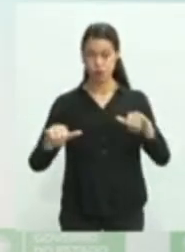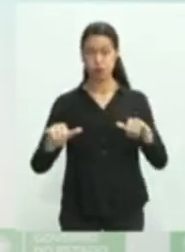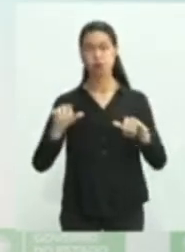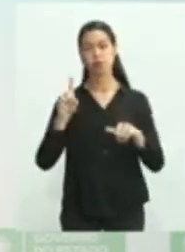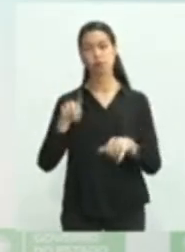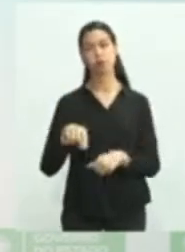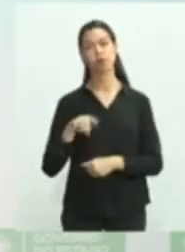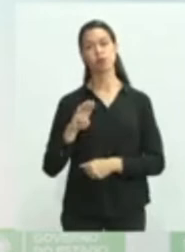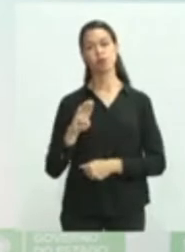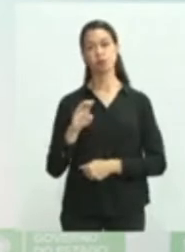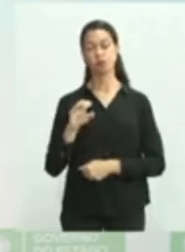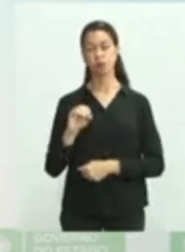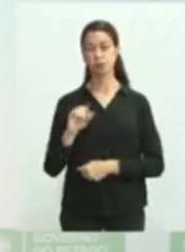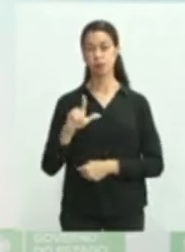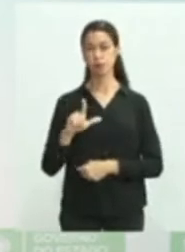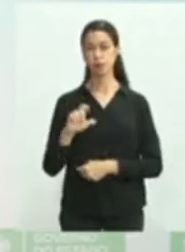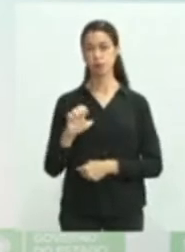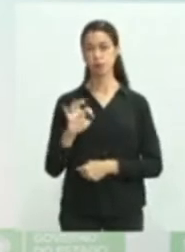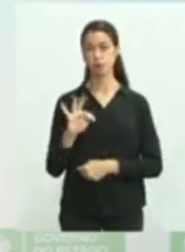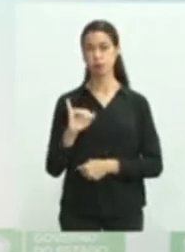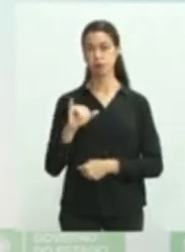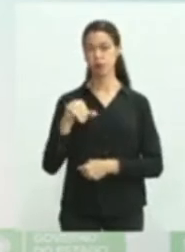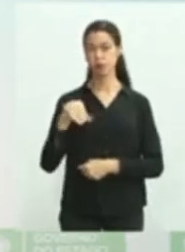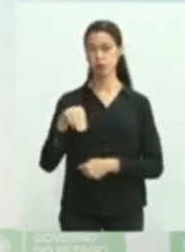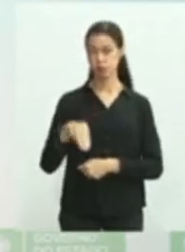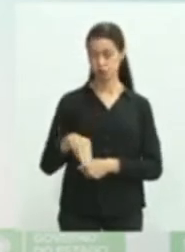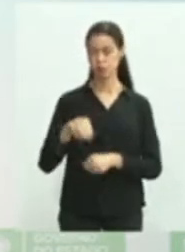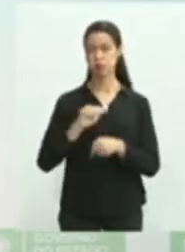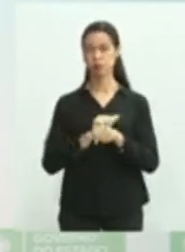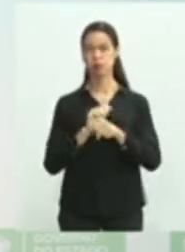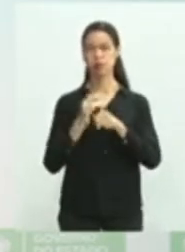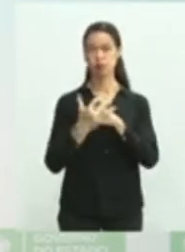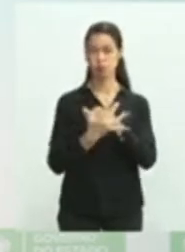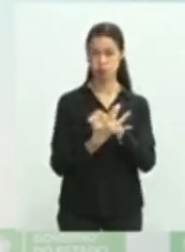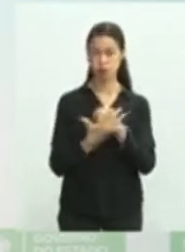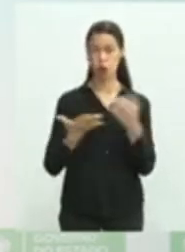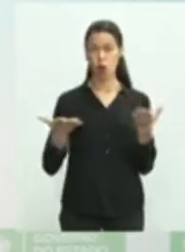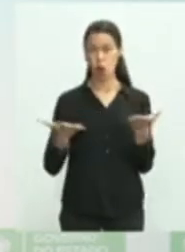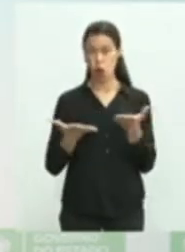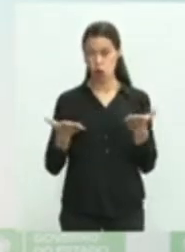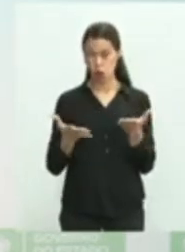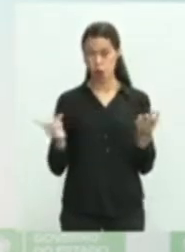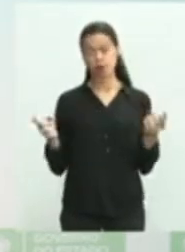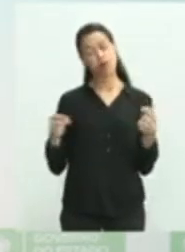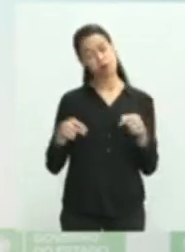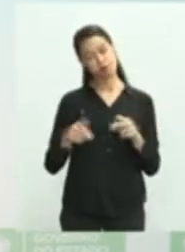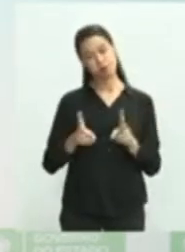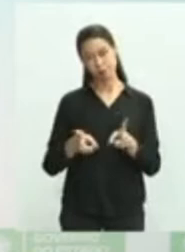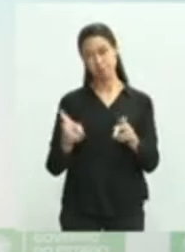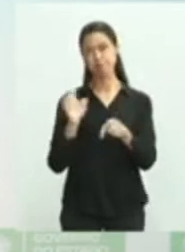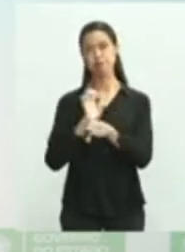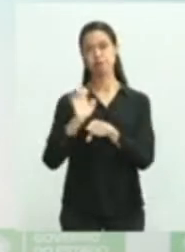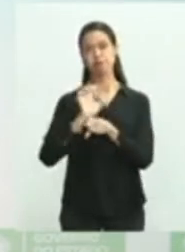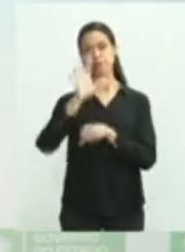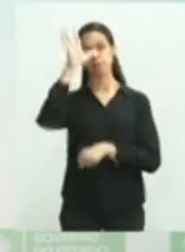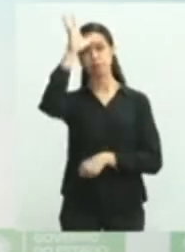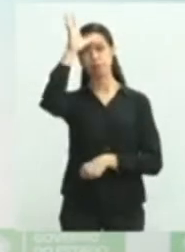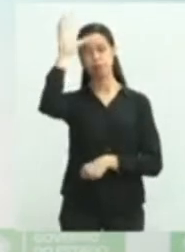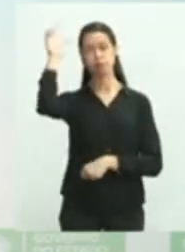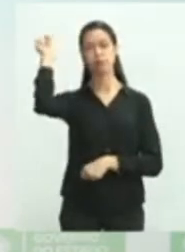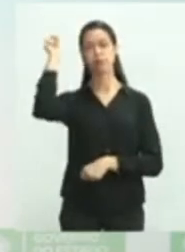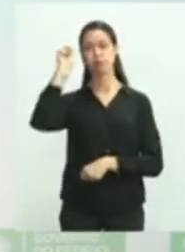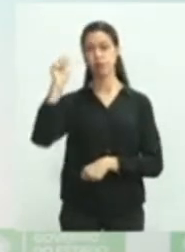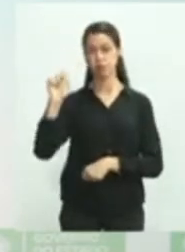boletim do coronavírus hoje do Mato Grosso do Sul. Eu quero aqui agradecer